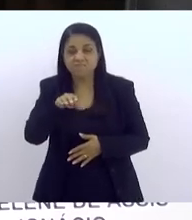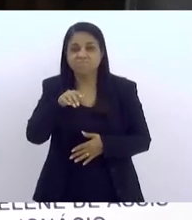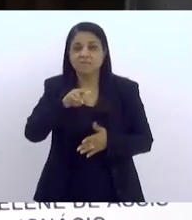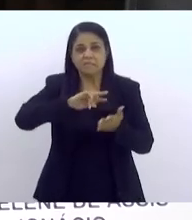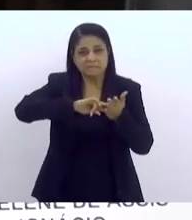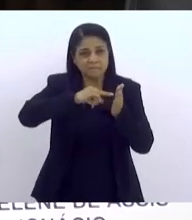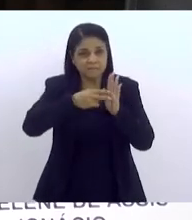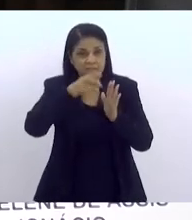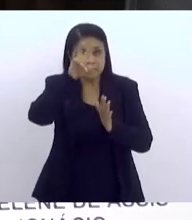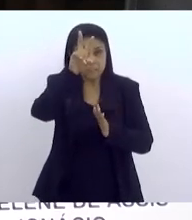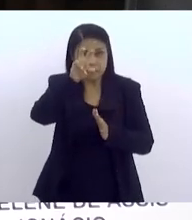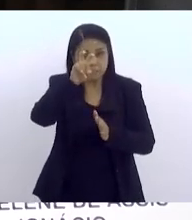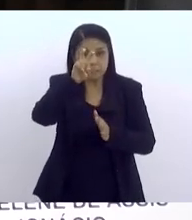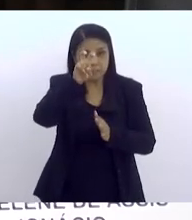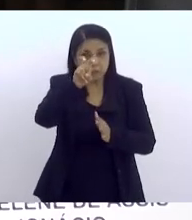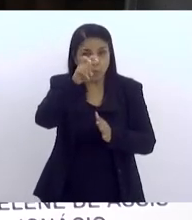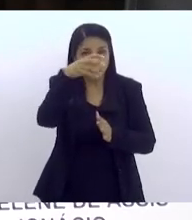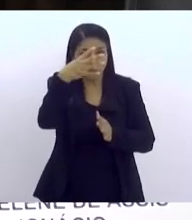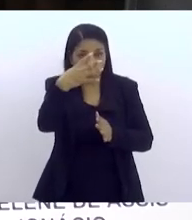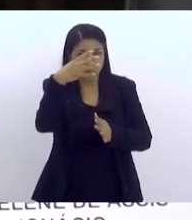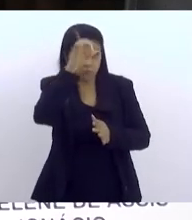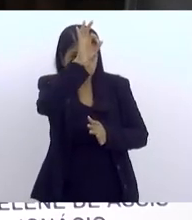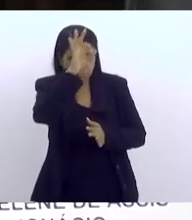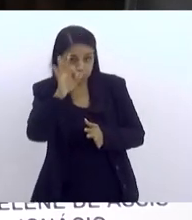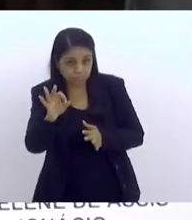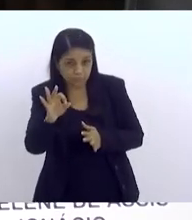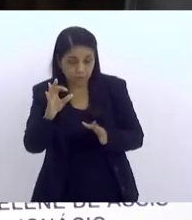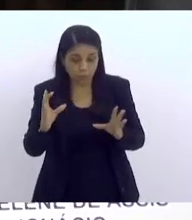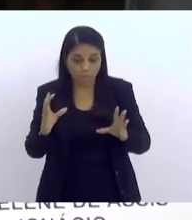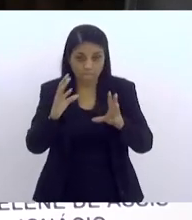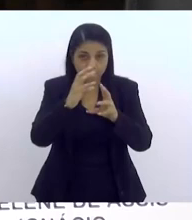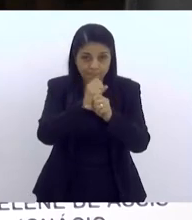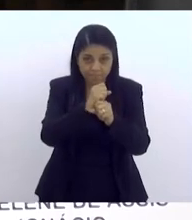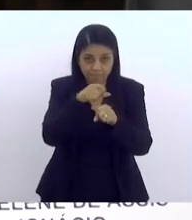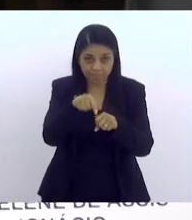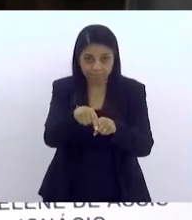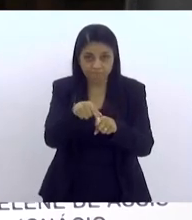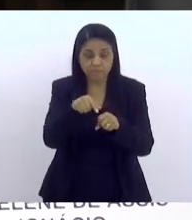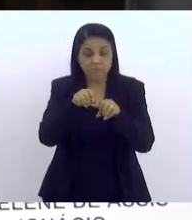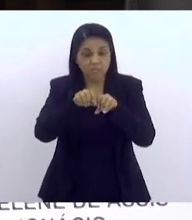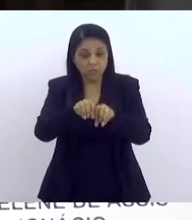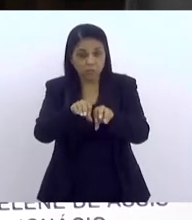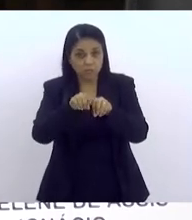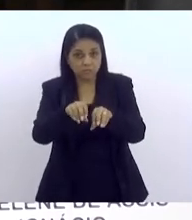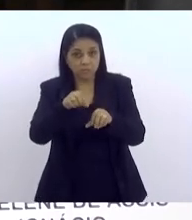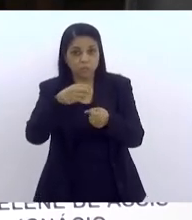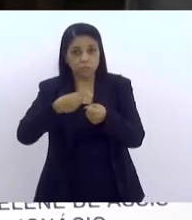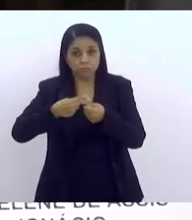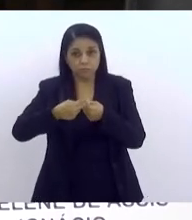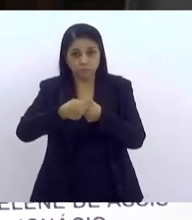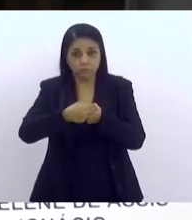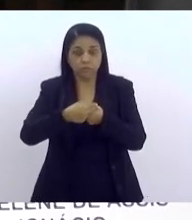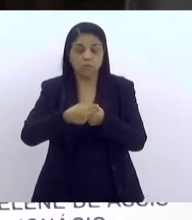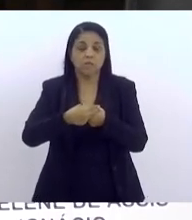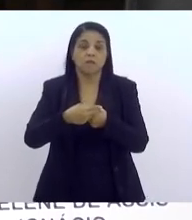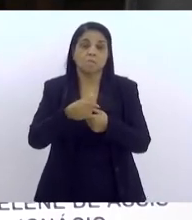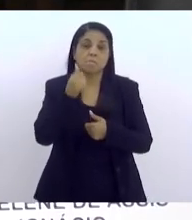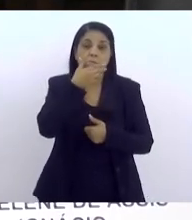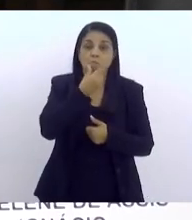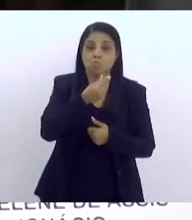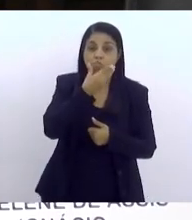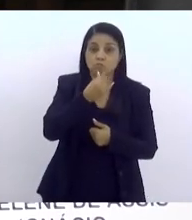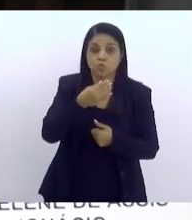54%, mais ou menos, desse quantitativo na educação do município era do sexo masculino e